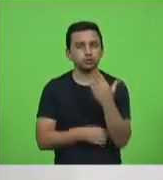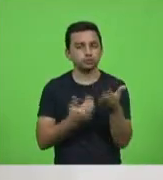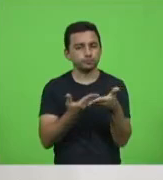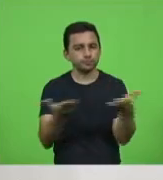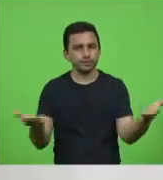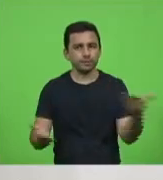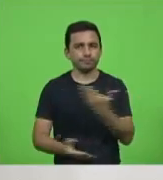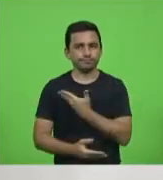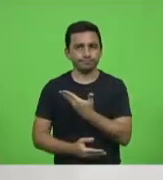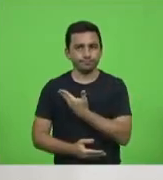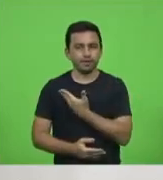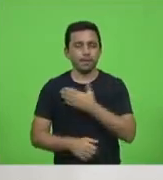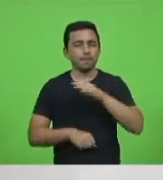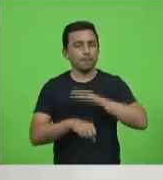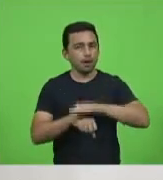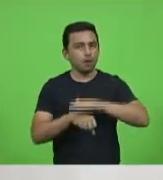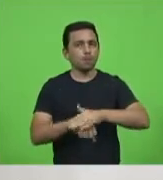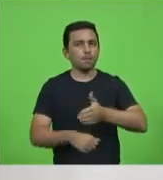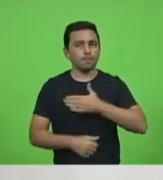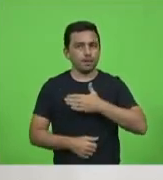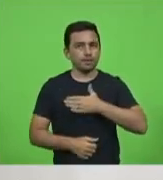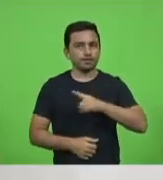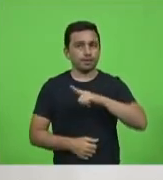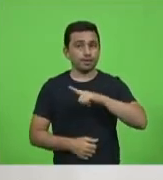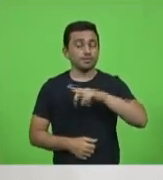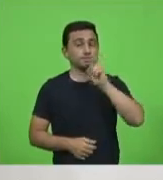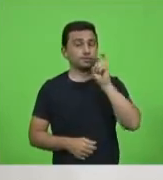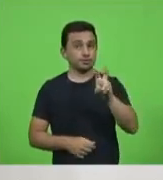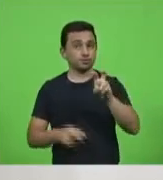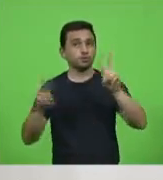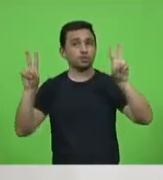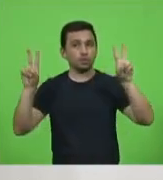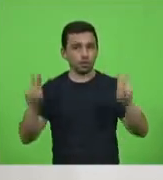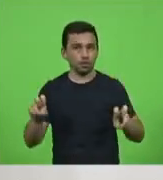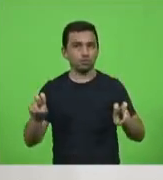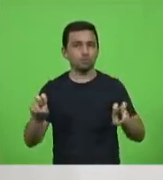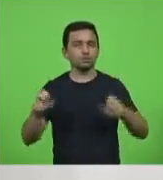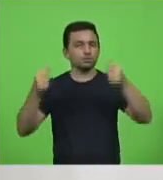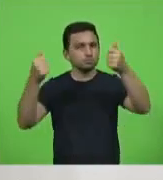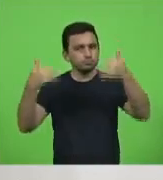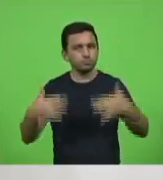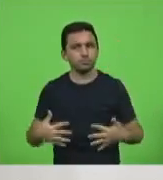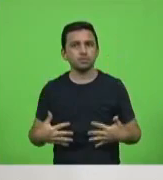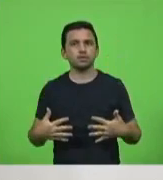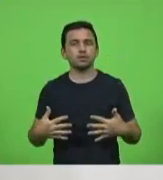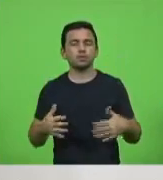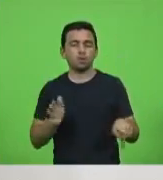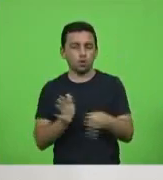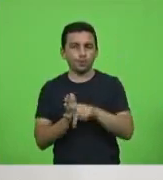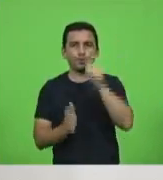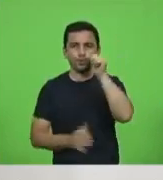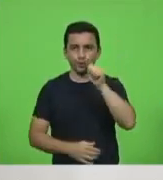De minha autoria, pelo menos, nós temos cinco matérias que versam sobre questões da mulher.